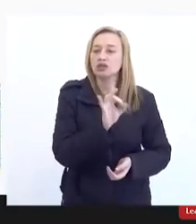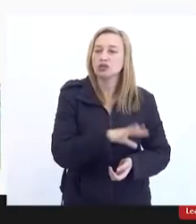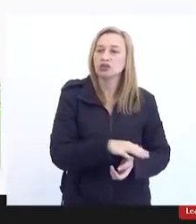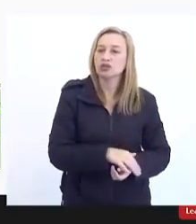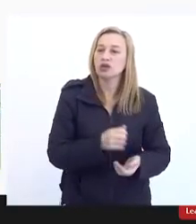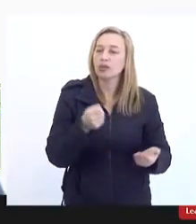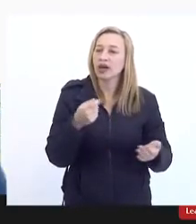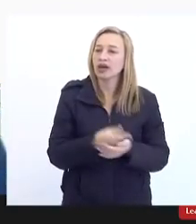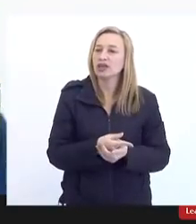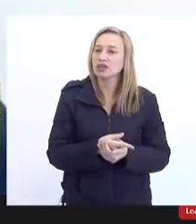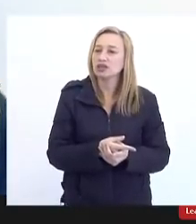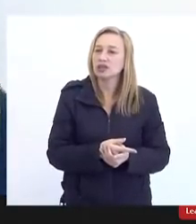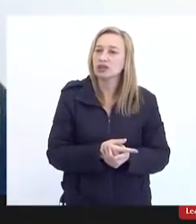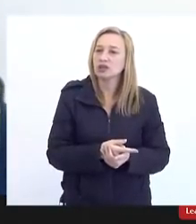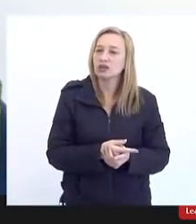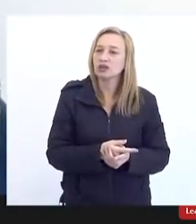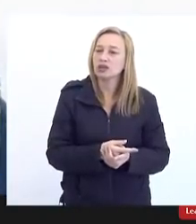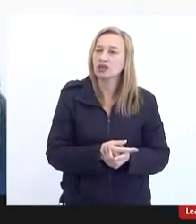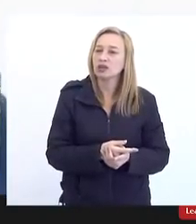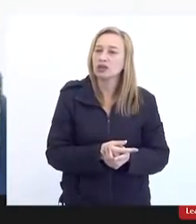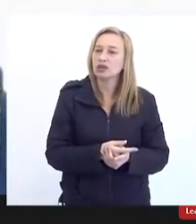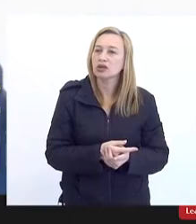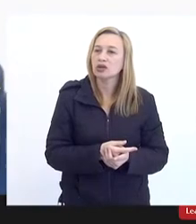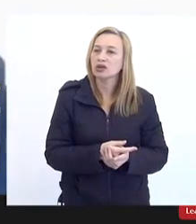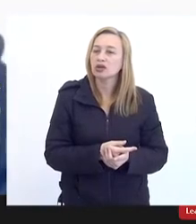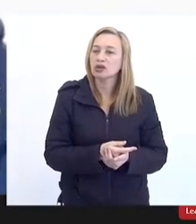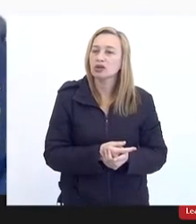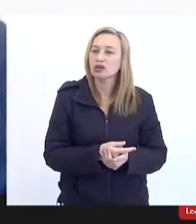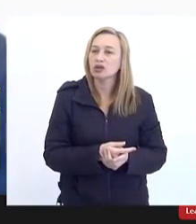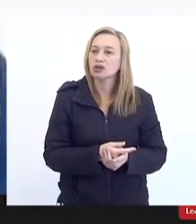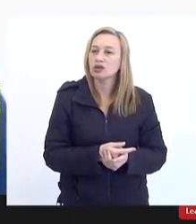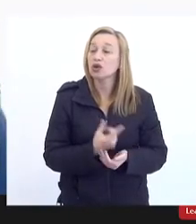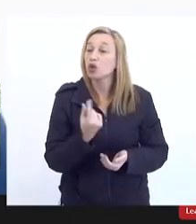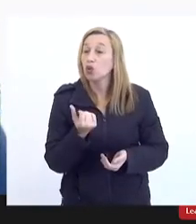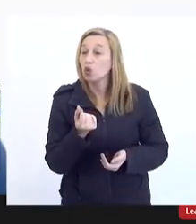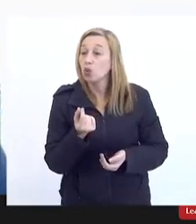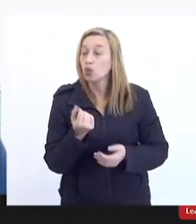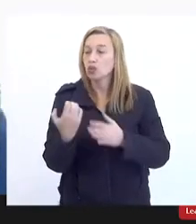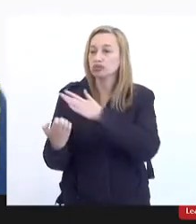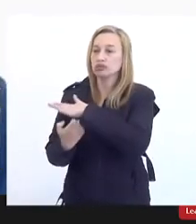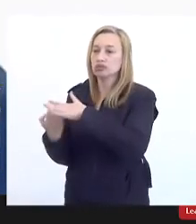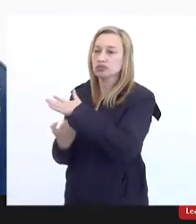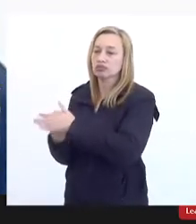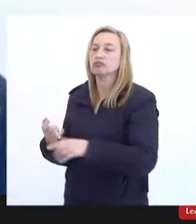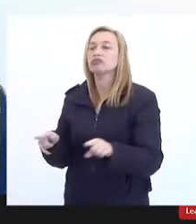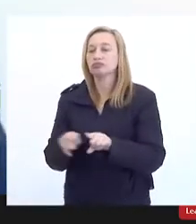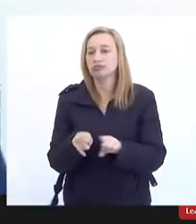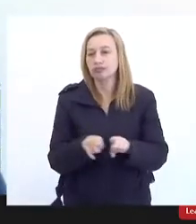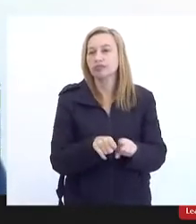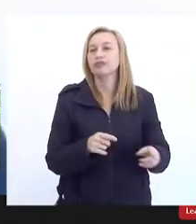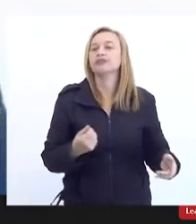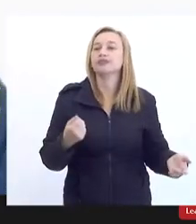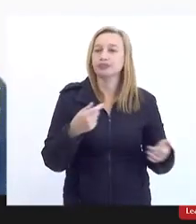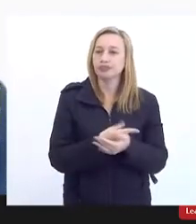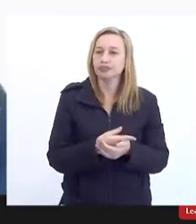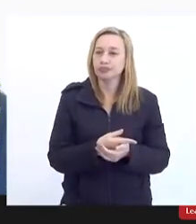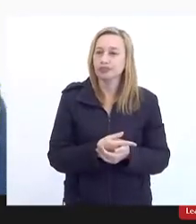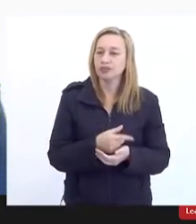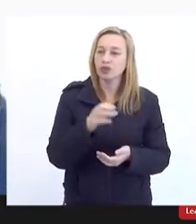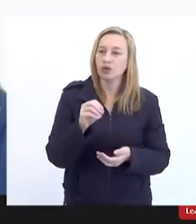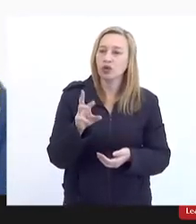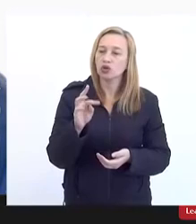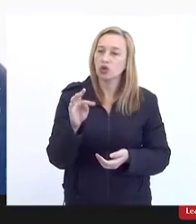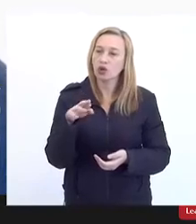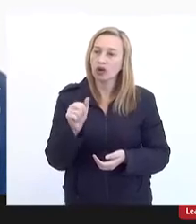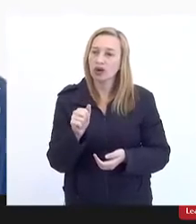pagando pela o lucro da empresa mas também está pagando pela outorga paga